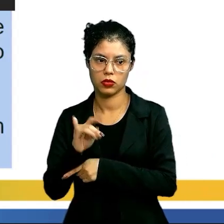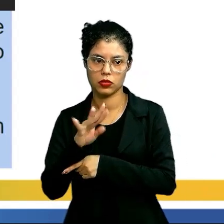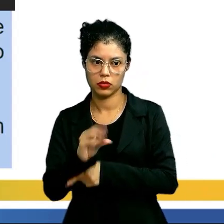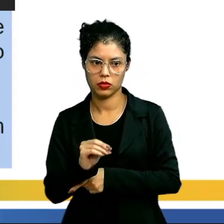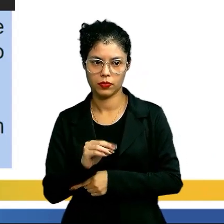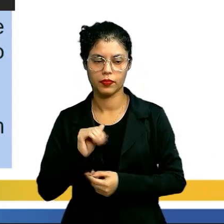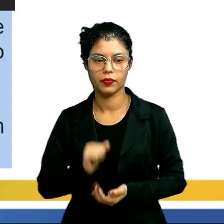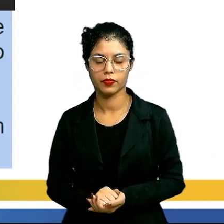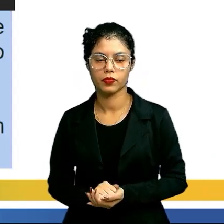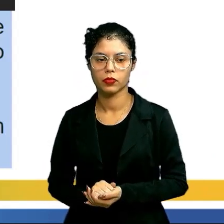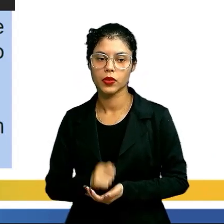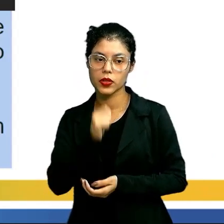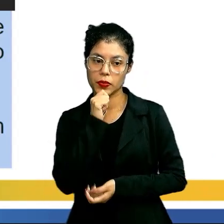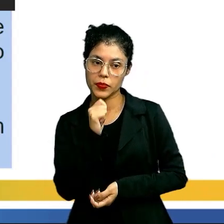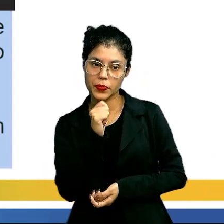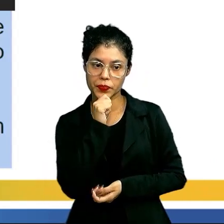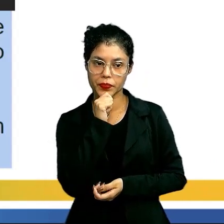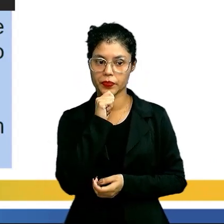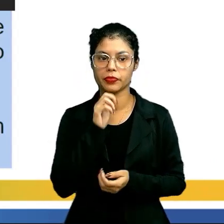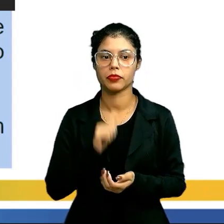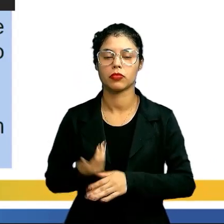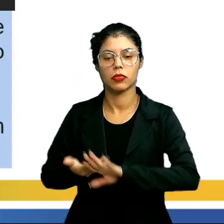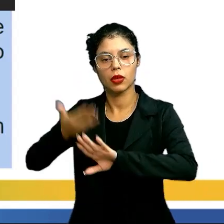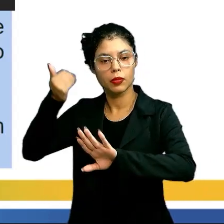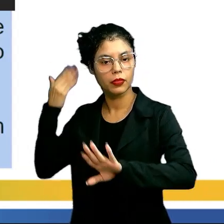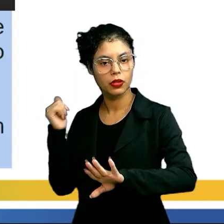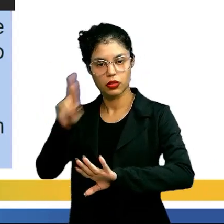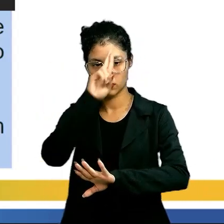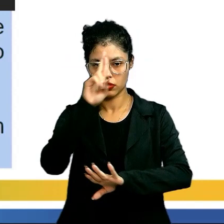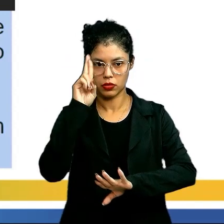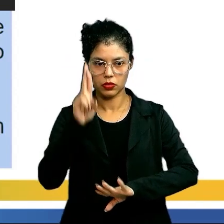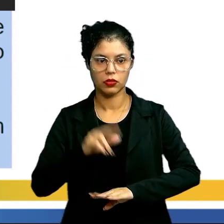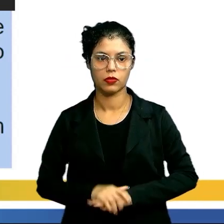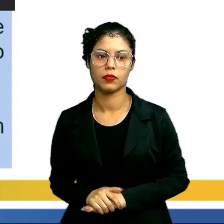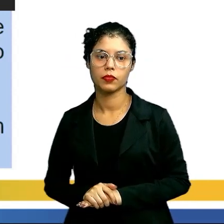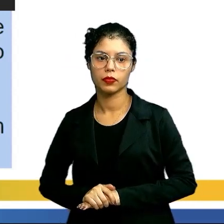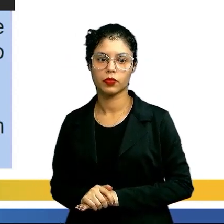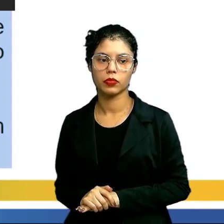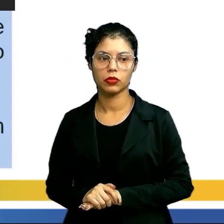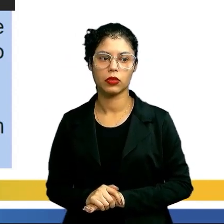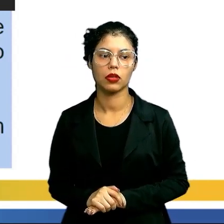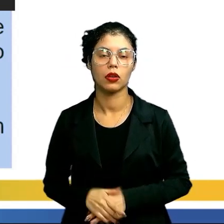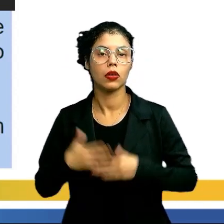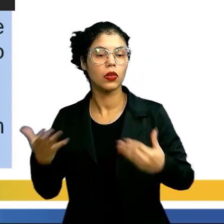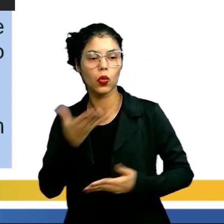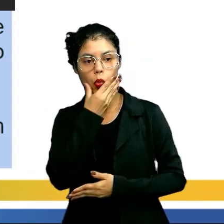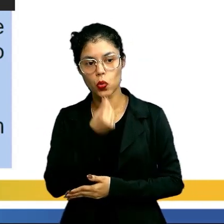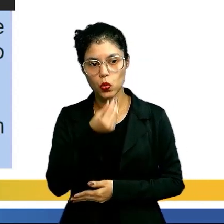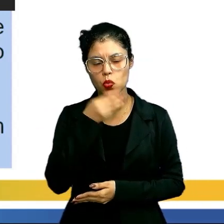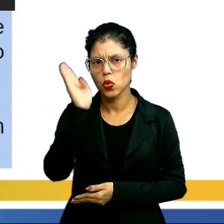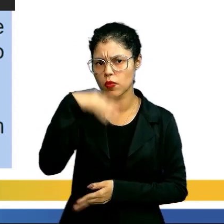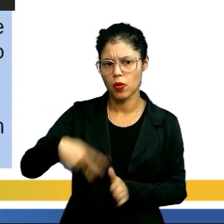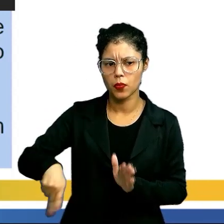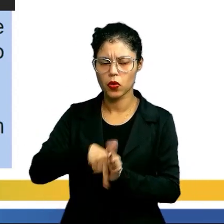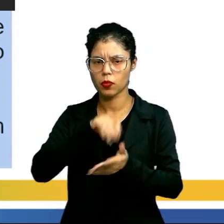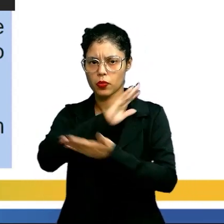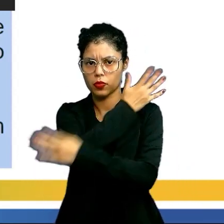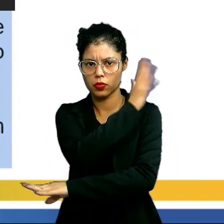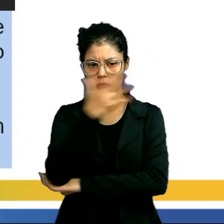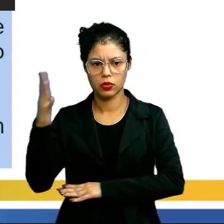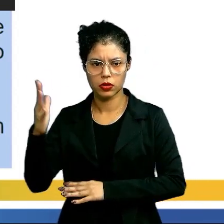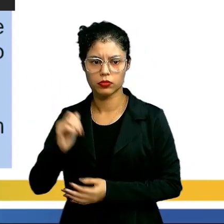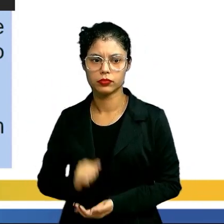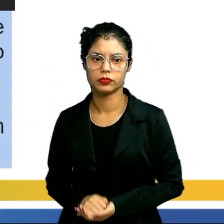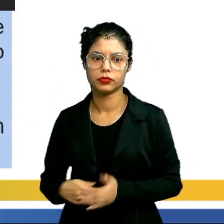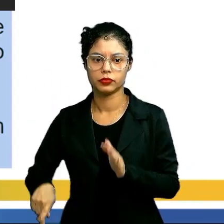ressentimento. Um sintoma da época de Hobbes. Então, o homem é mau por natureza,